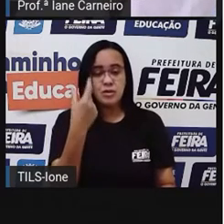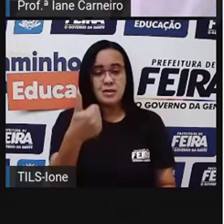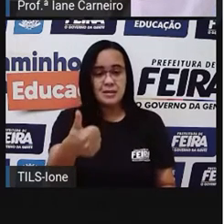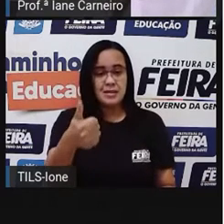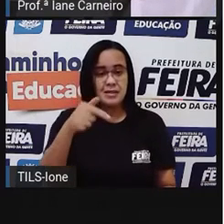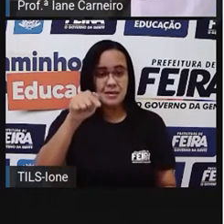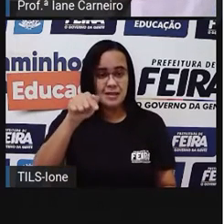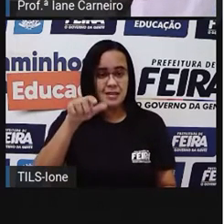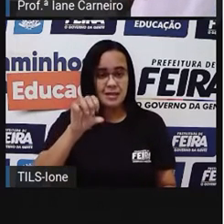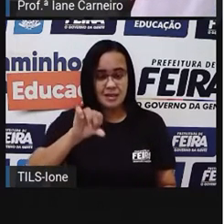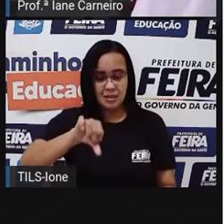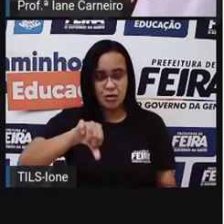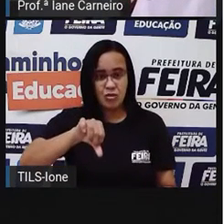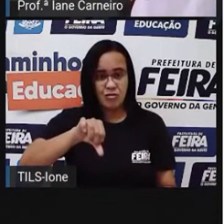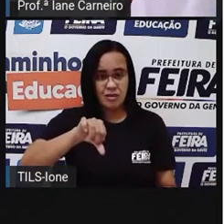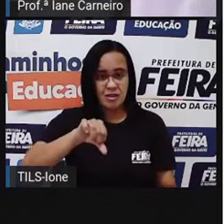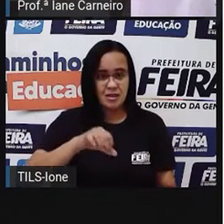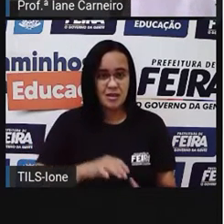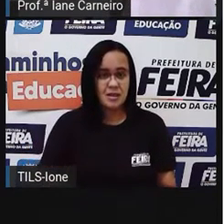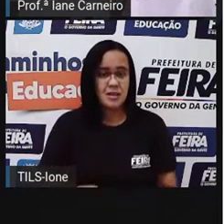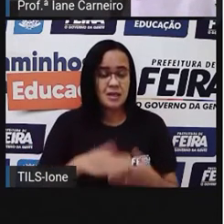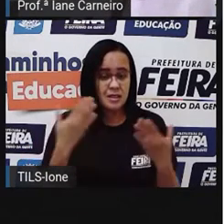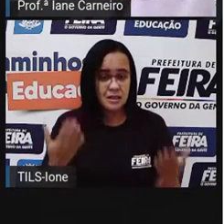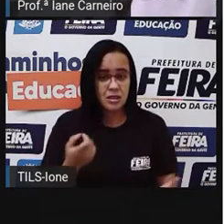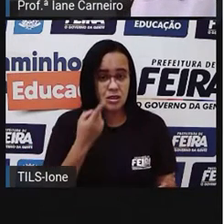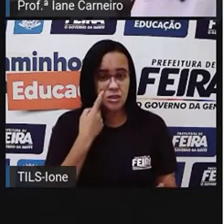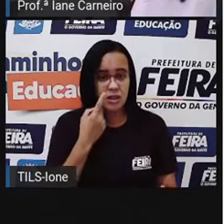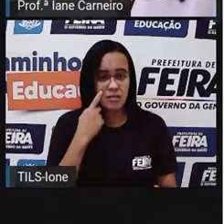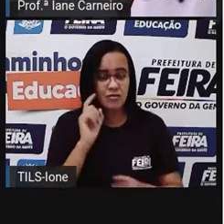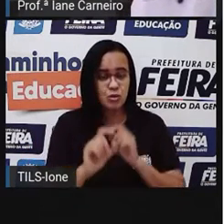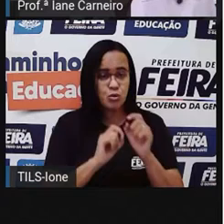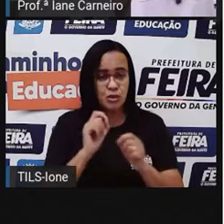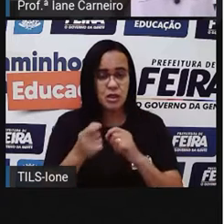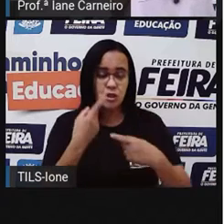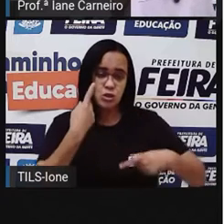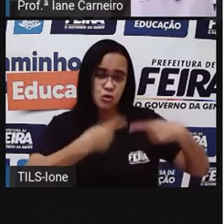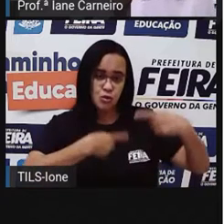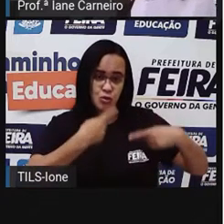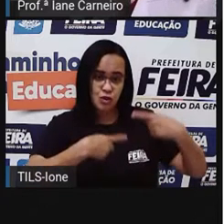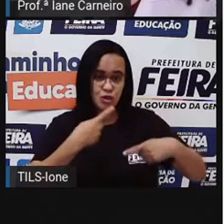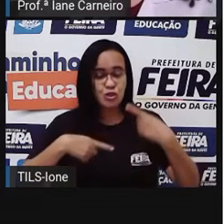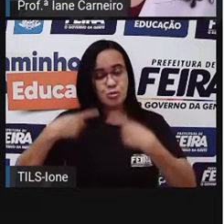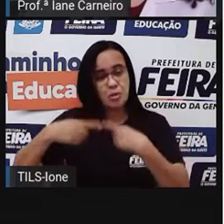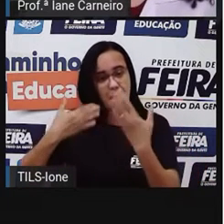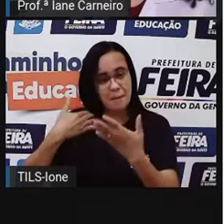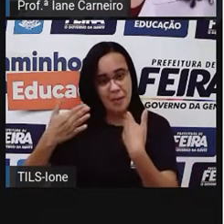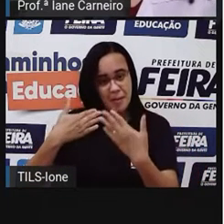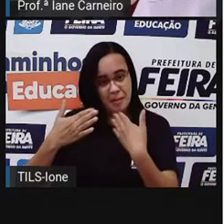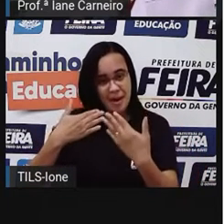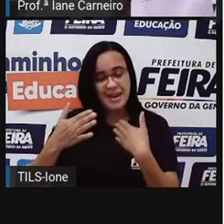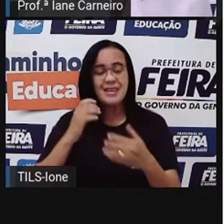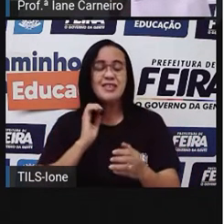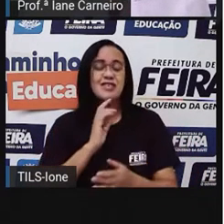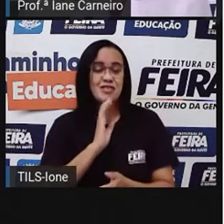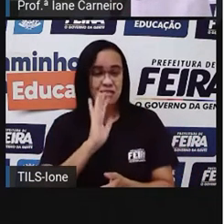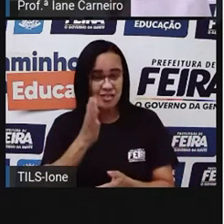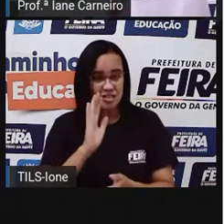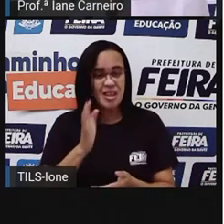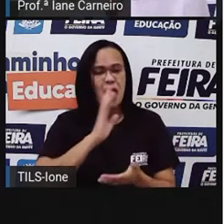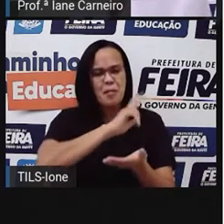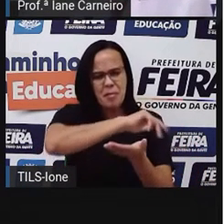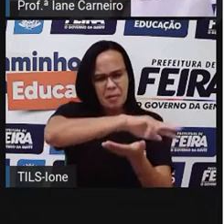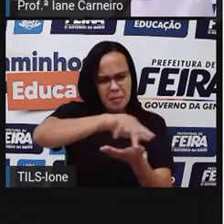Então, né? A gente já viu que nós discutimos nas aulas anteriores sobre os meios de transportes, que existem